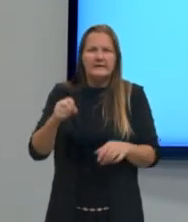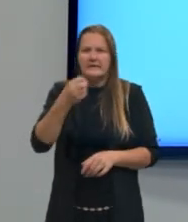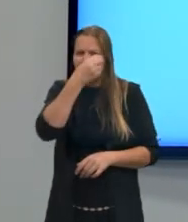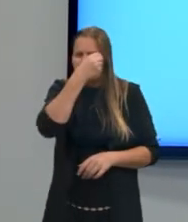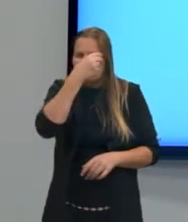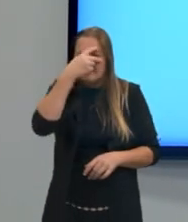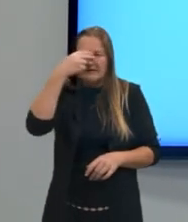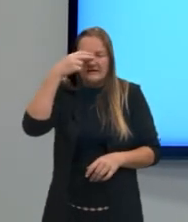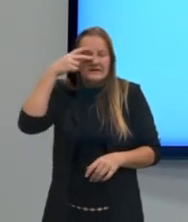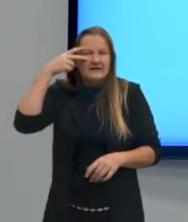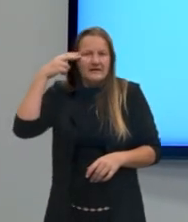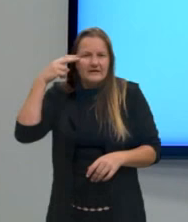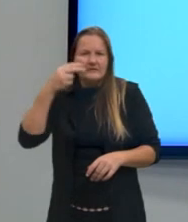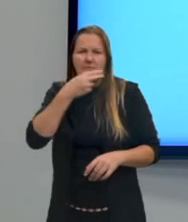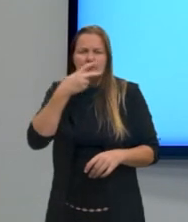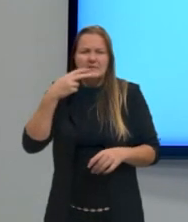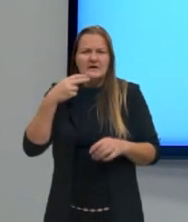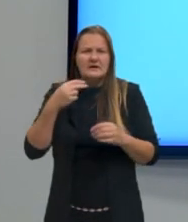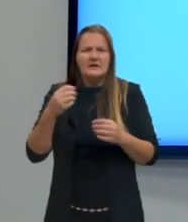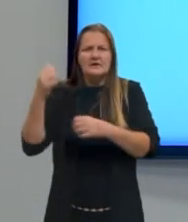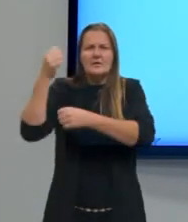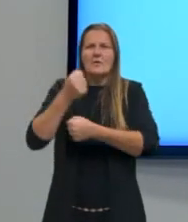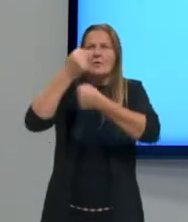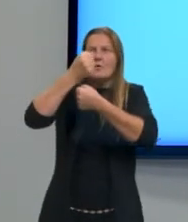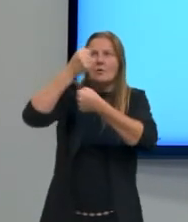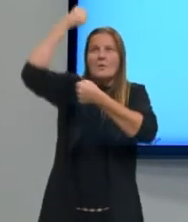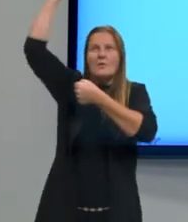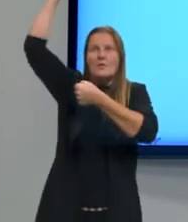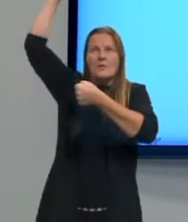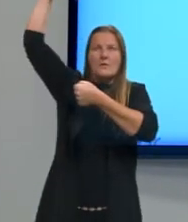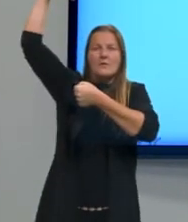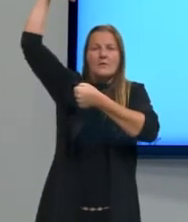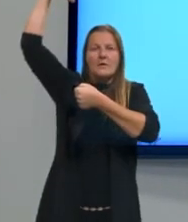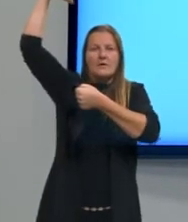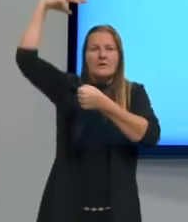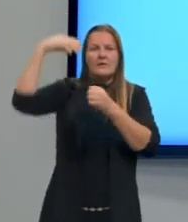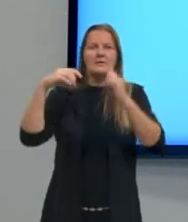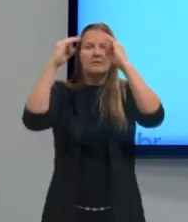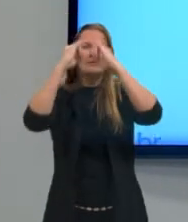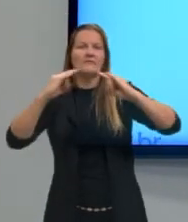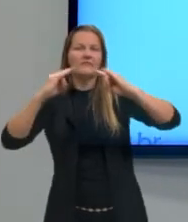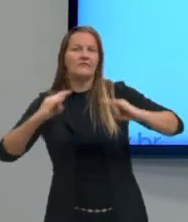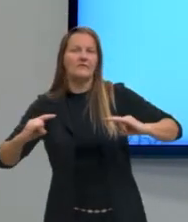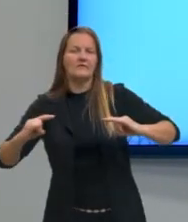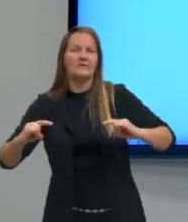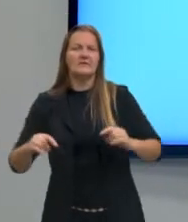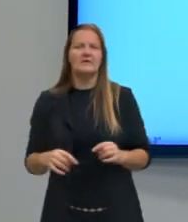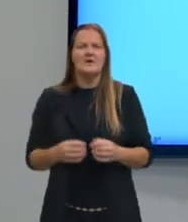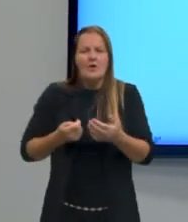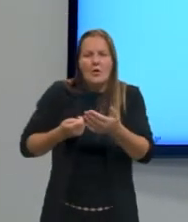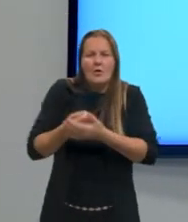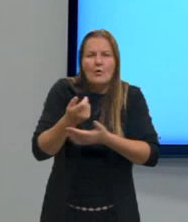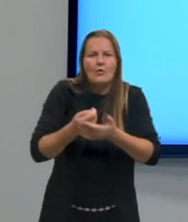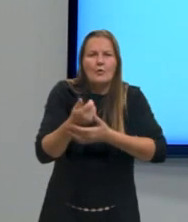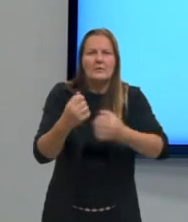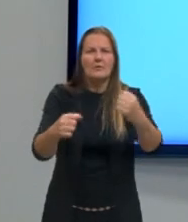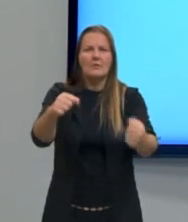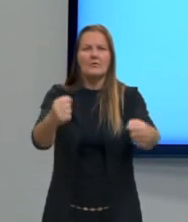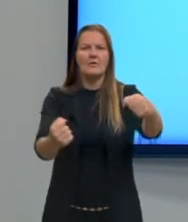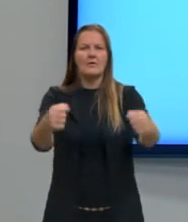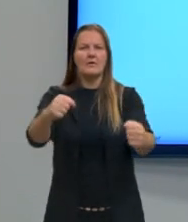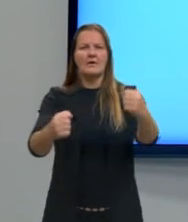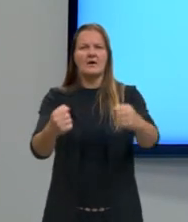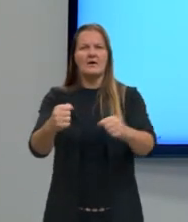Carregando um guarda-sol em vez de barraca. Comprarão um automóvel